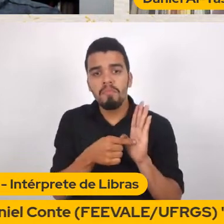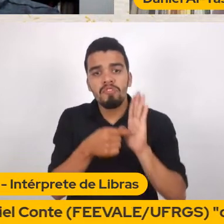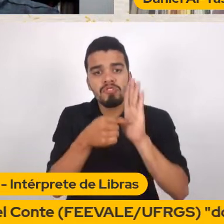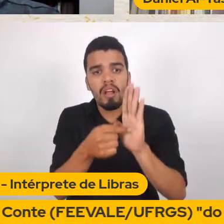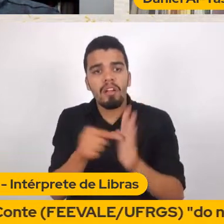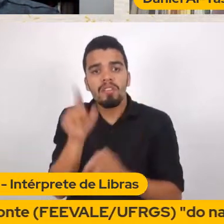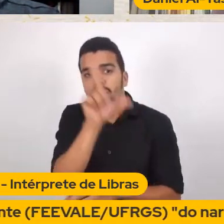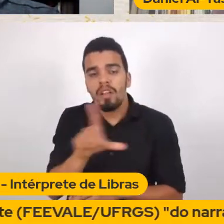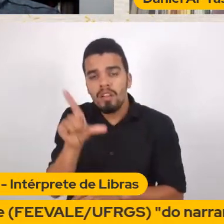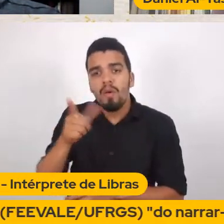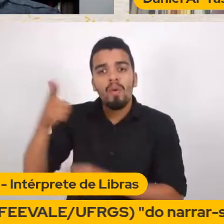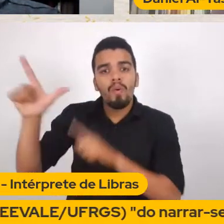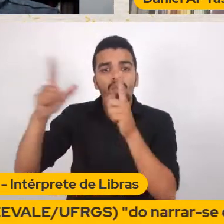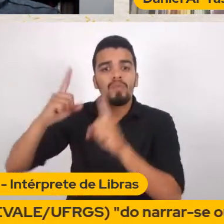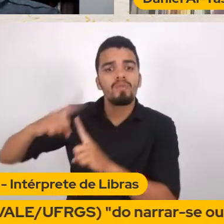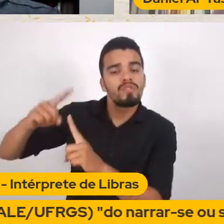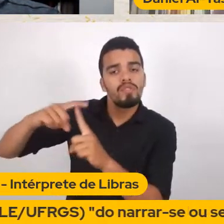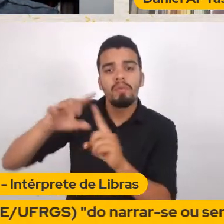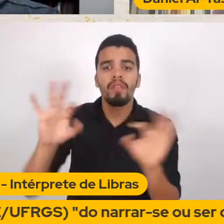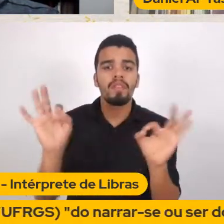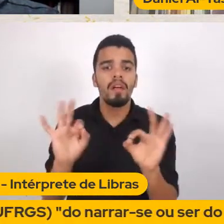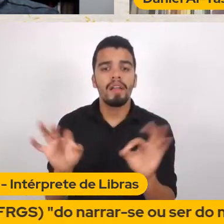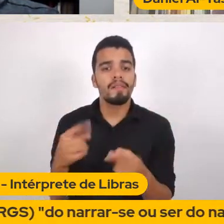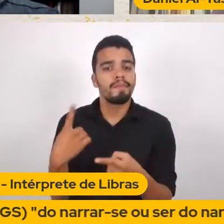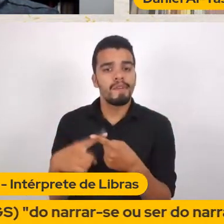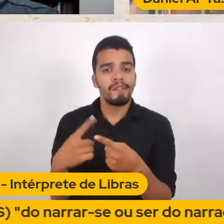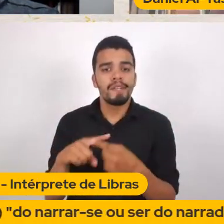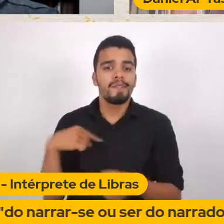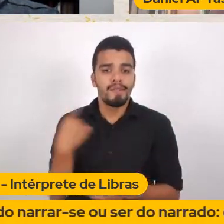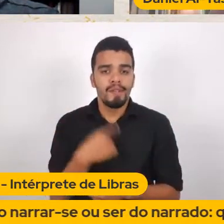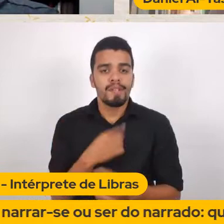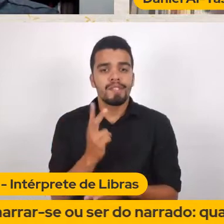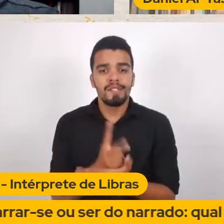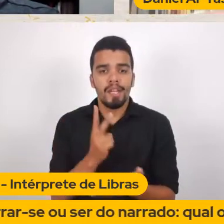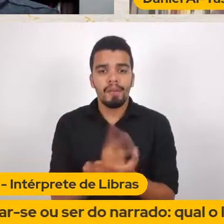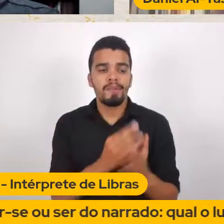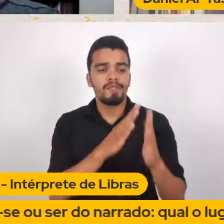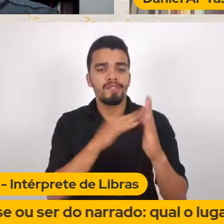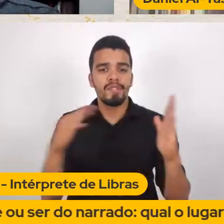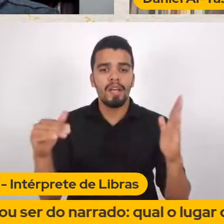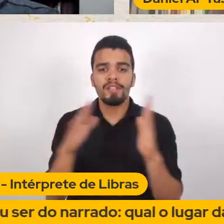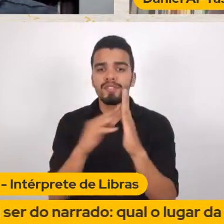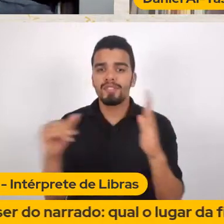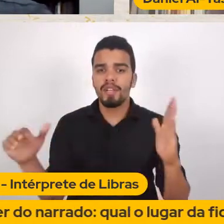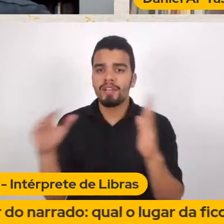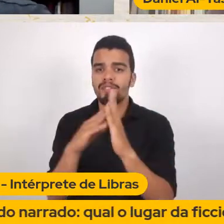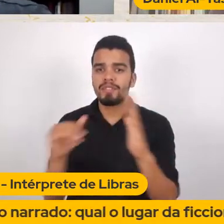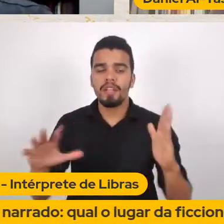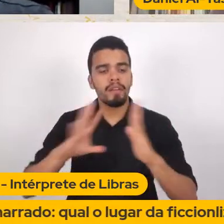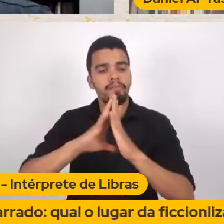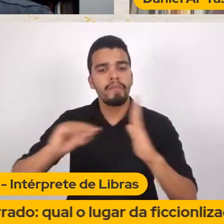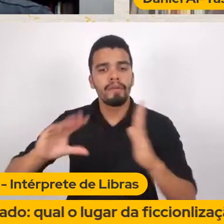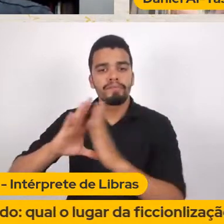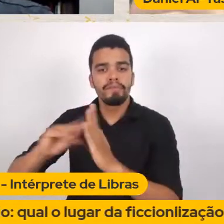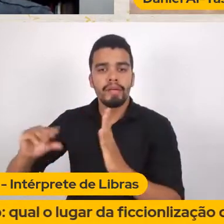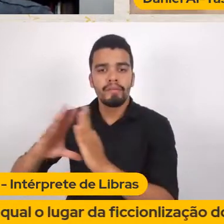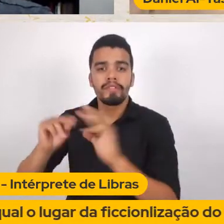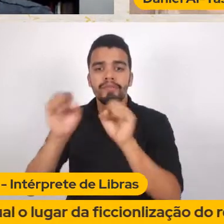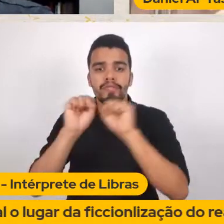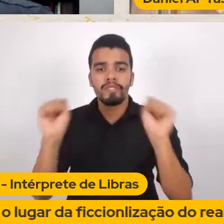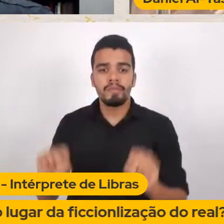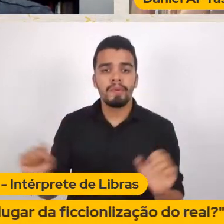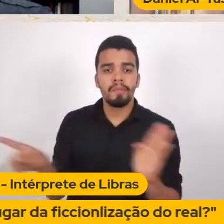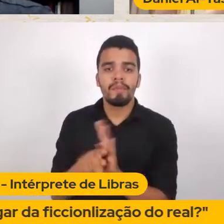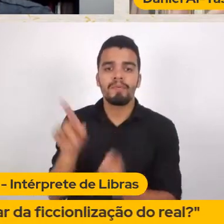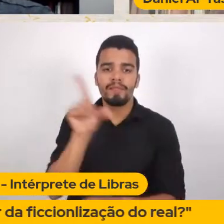nós Porque nós Tínhamos de reproduzir Uma estética Do sistema literário Eu acho que isso É